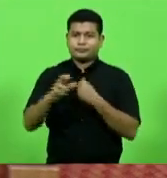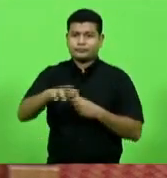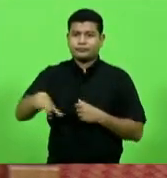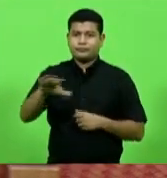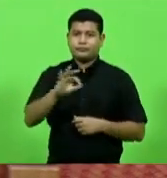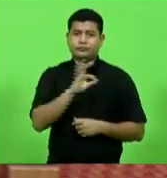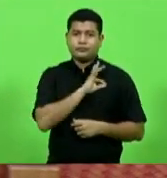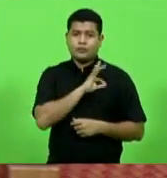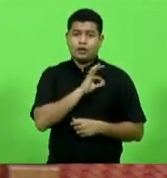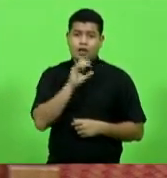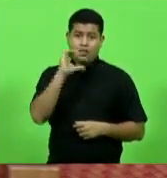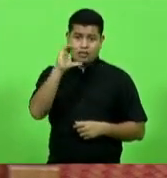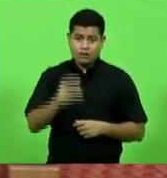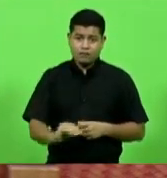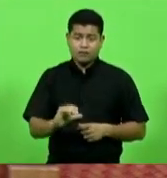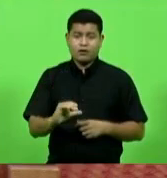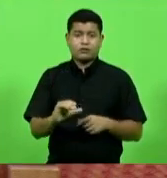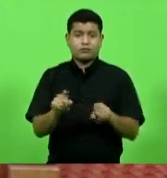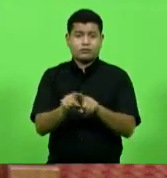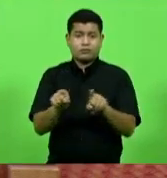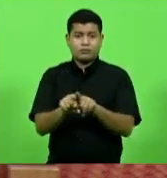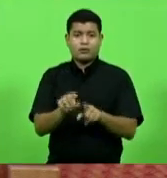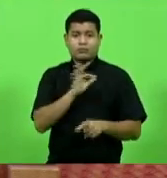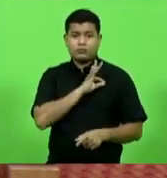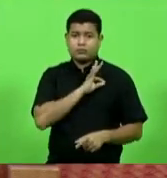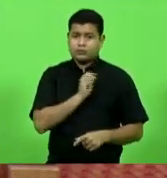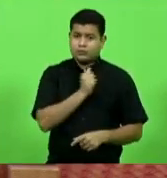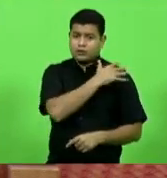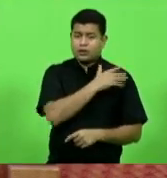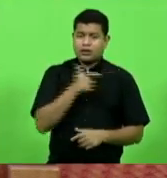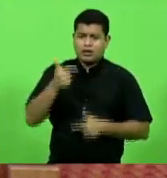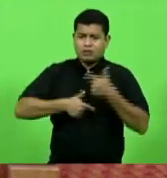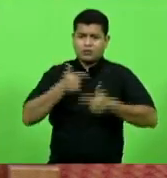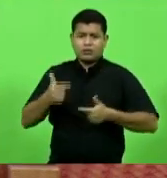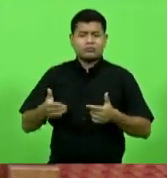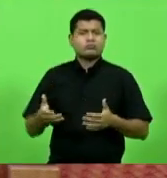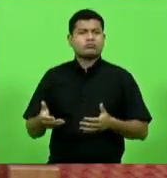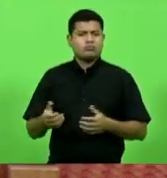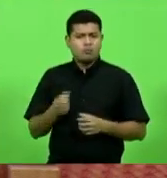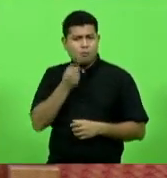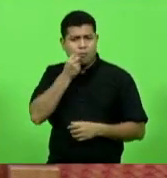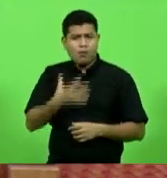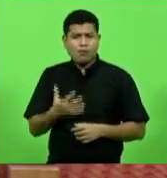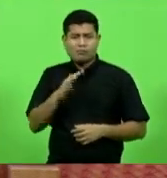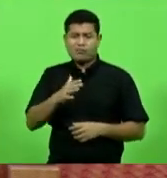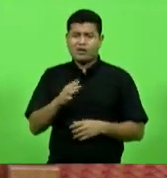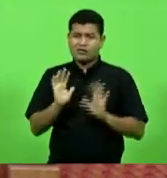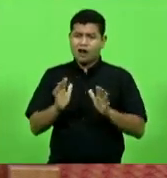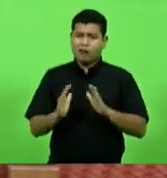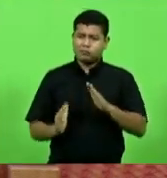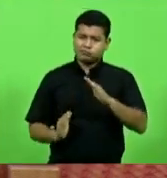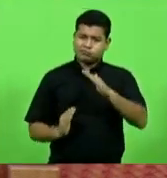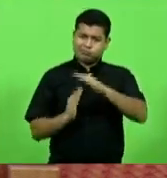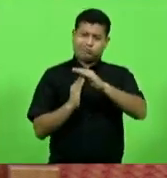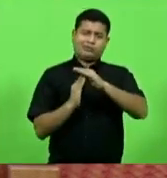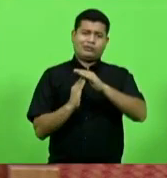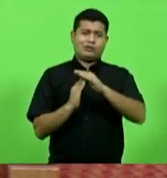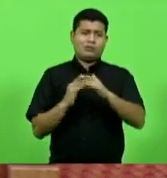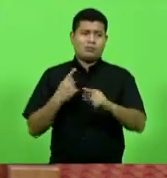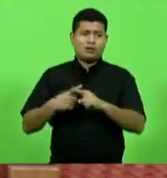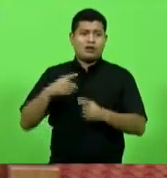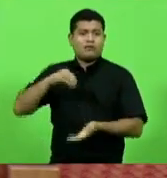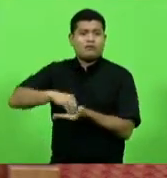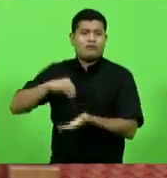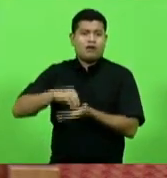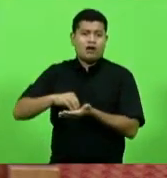polícia militar fazem um grande trabalho mas estão no limite pela falta de policiais que